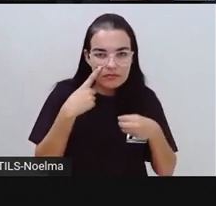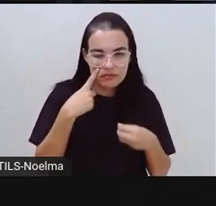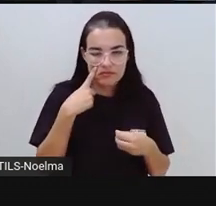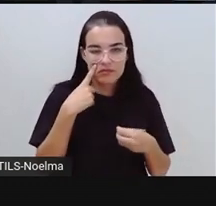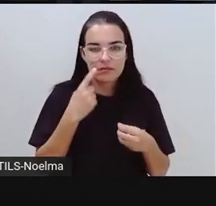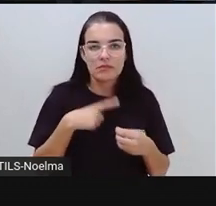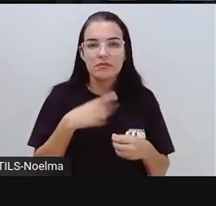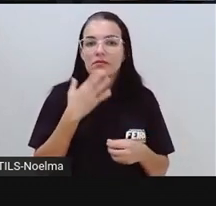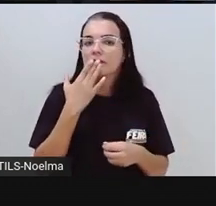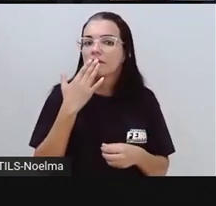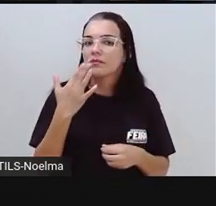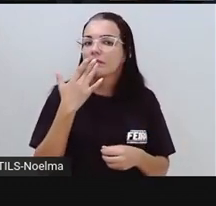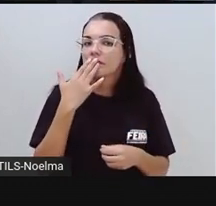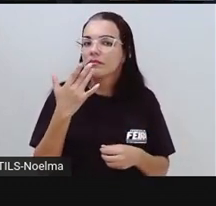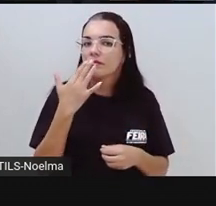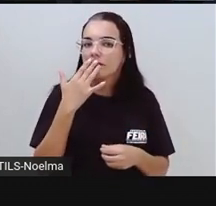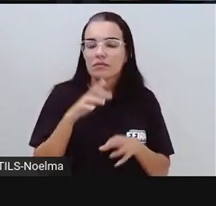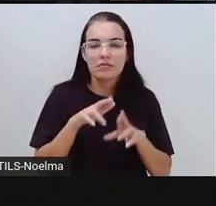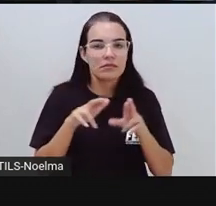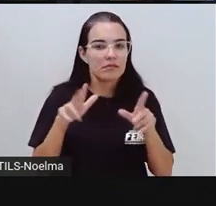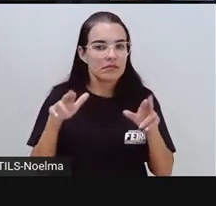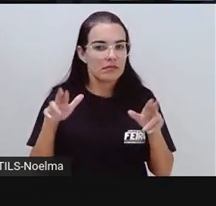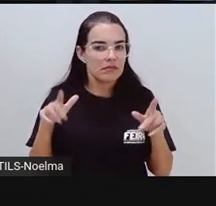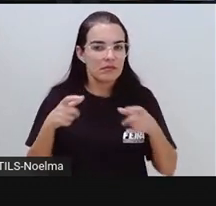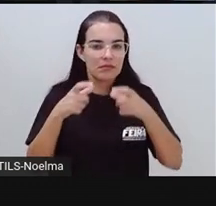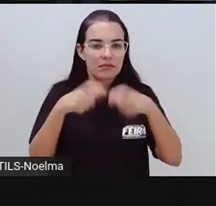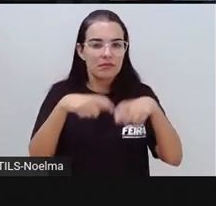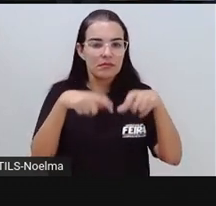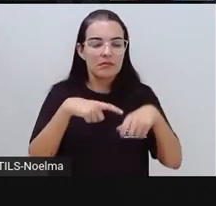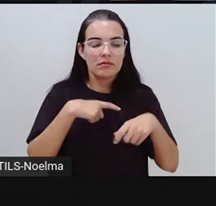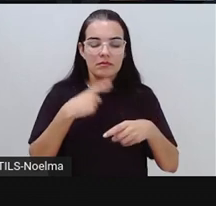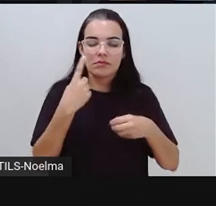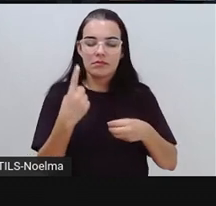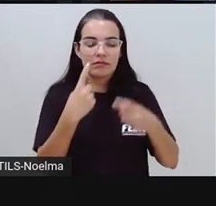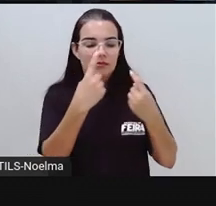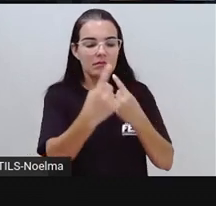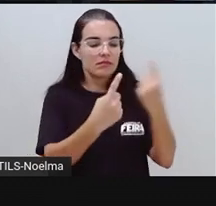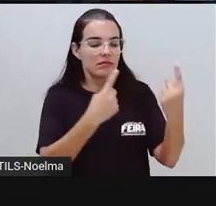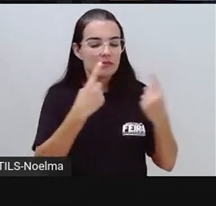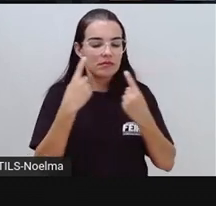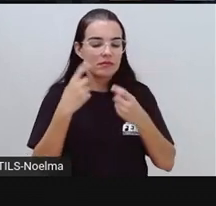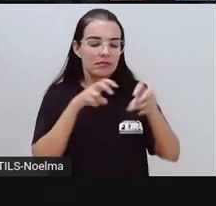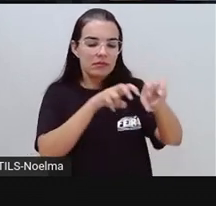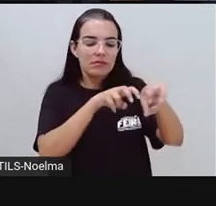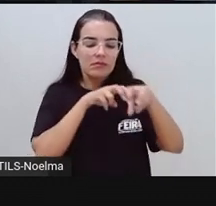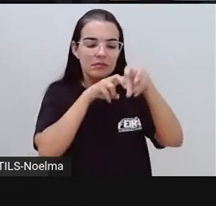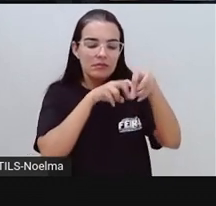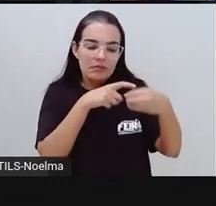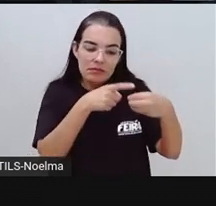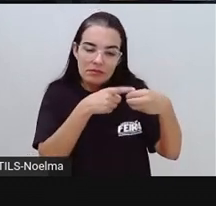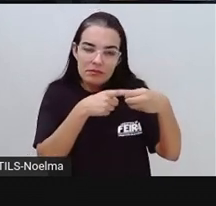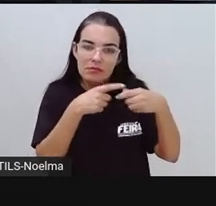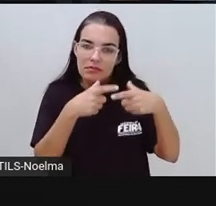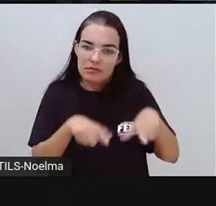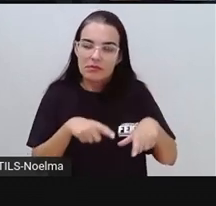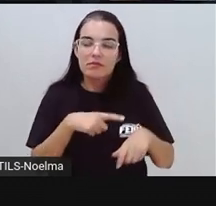através das cores diferentes, né? Um de cada distrito, que são oito, está localizado. Então a prova